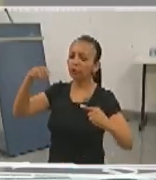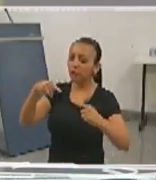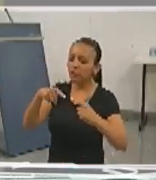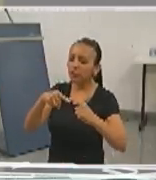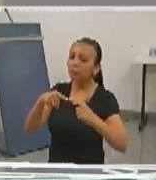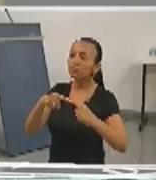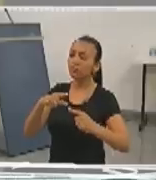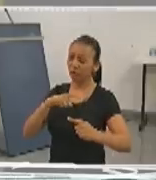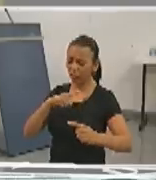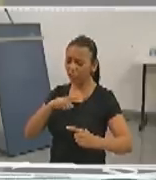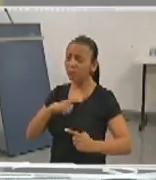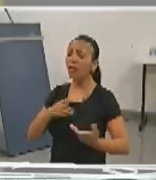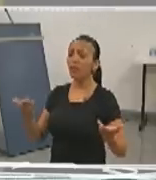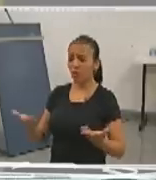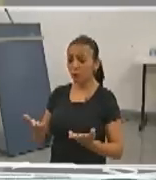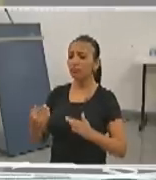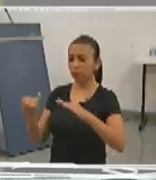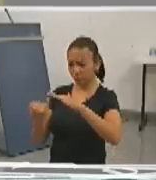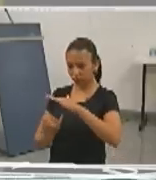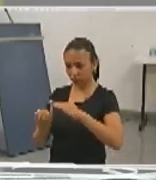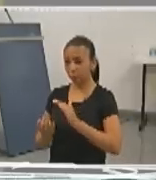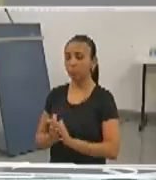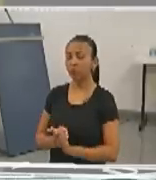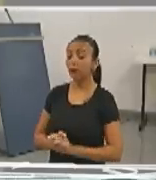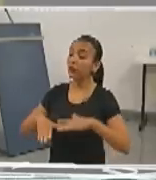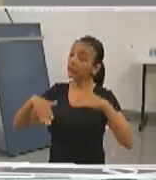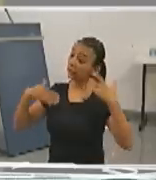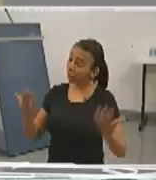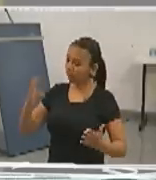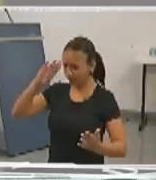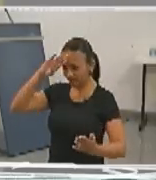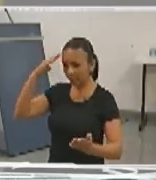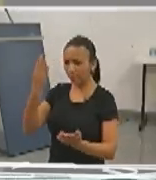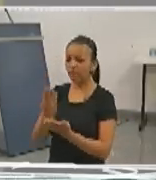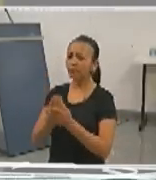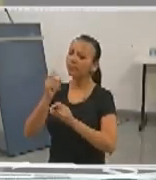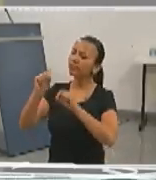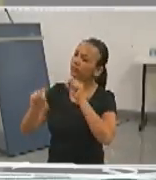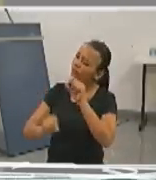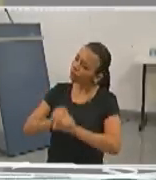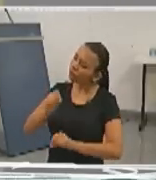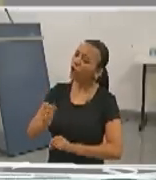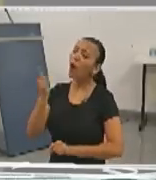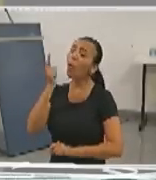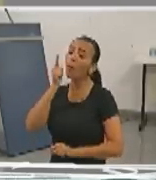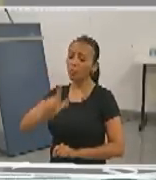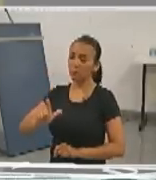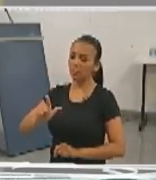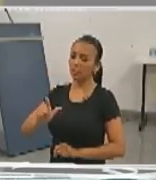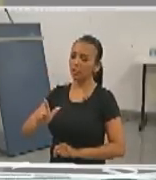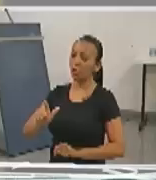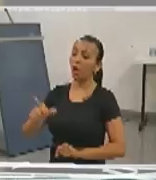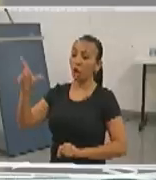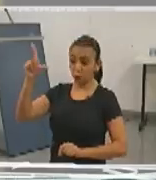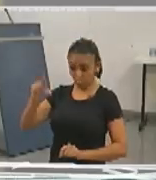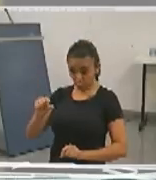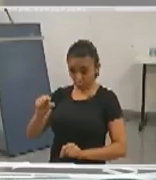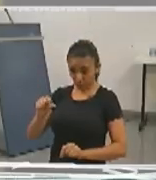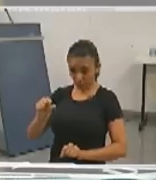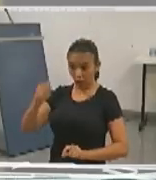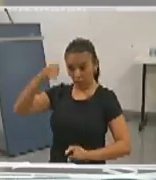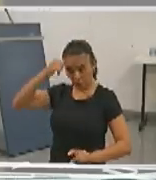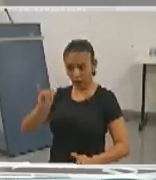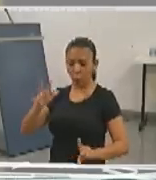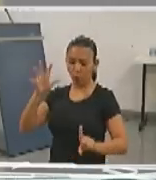e missões estabelecidas pela instituição. Então, nós acreditamos que conseguimos combater o assédio quando